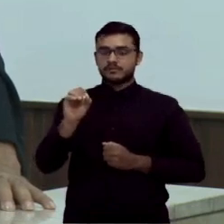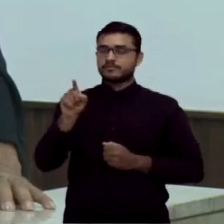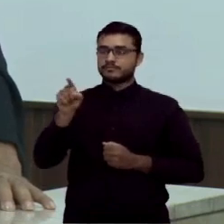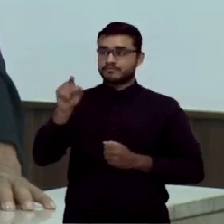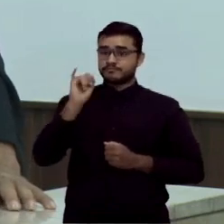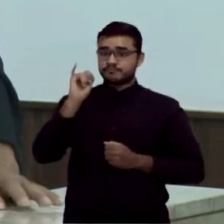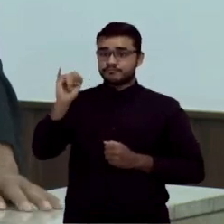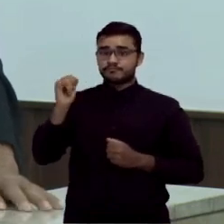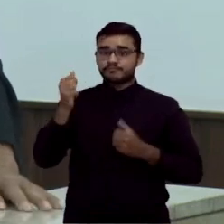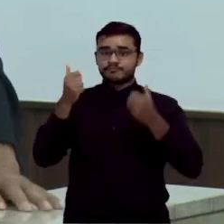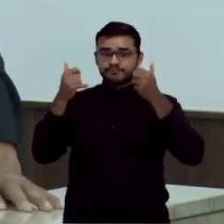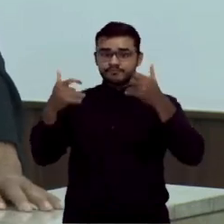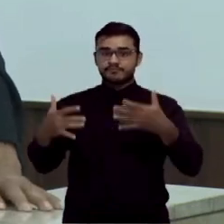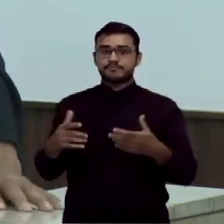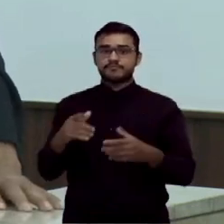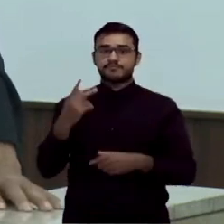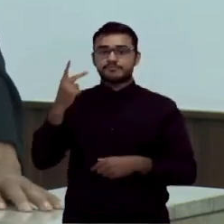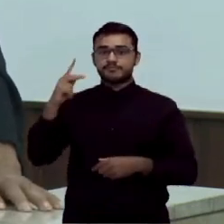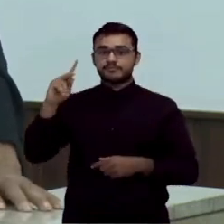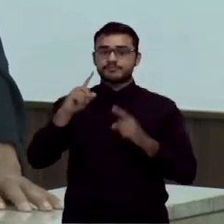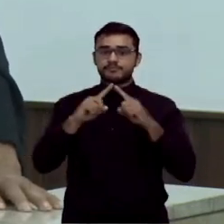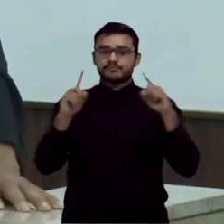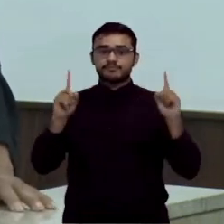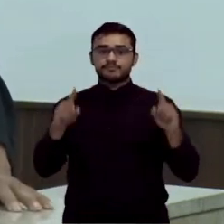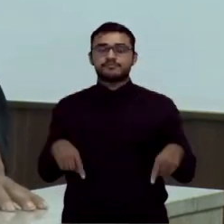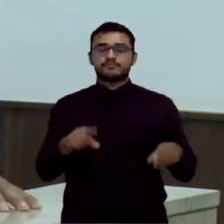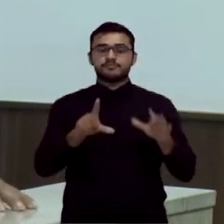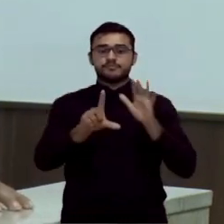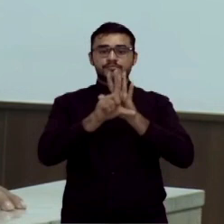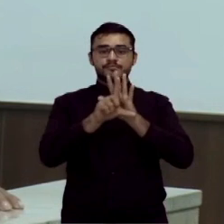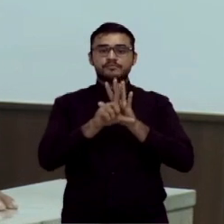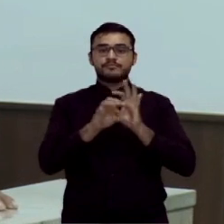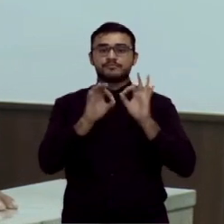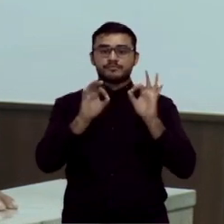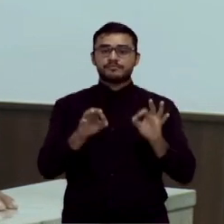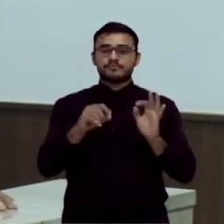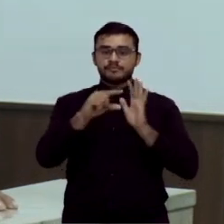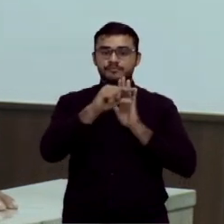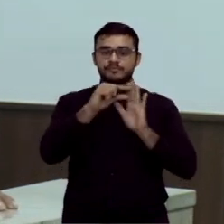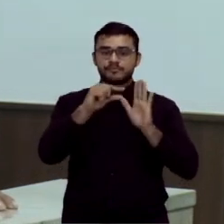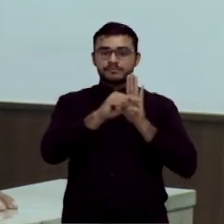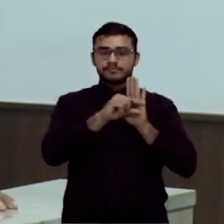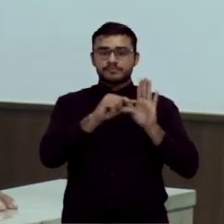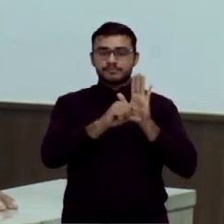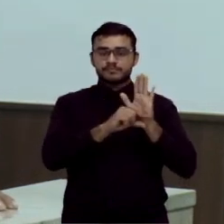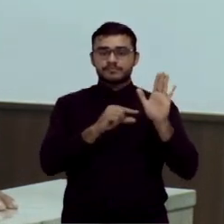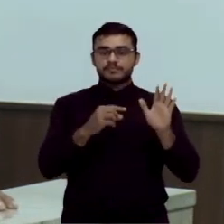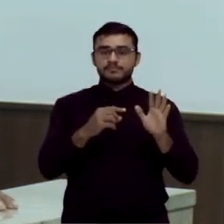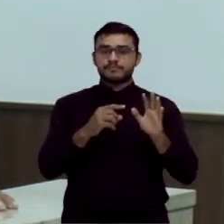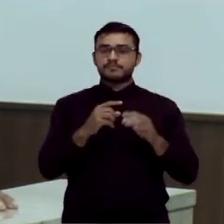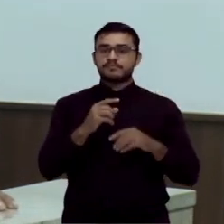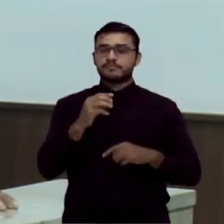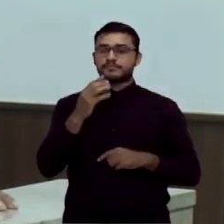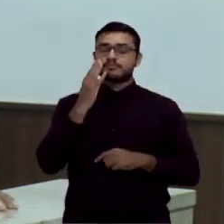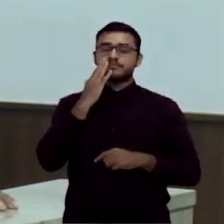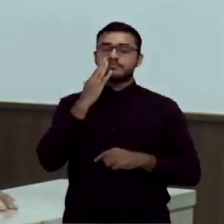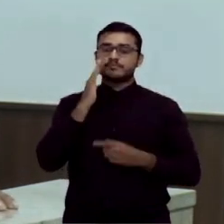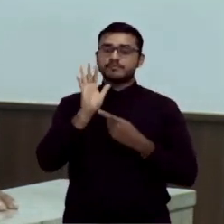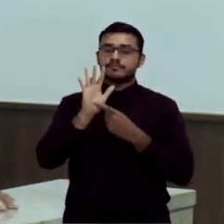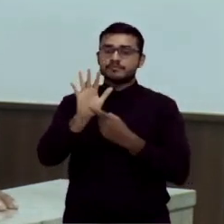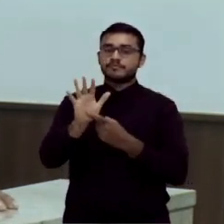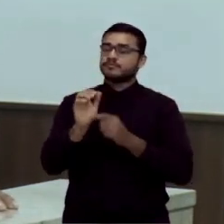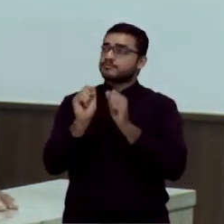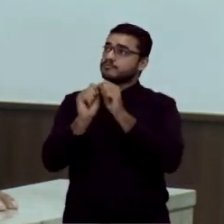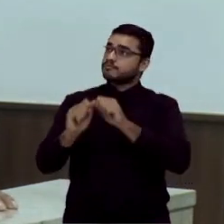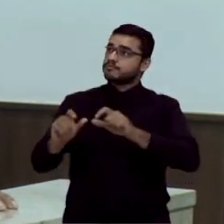O projeto de lei de Vossa Excelência, ele tinha três artigos. Inclusive, eu queria até que botasse aí na